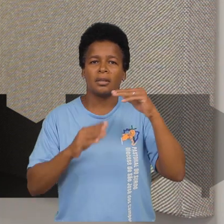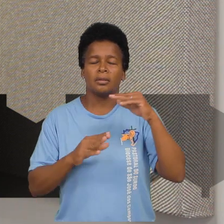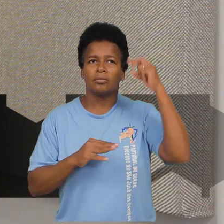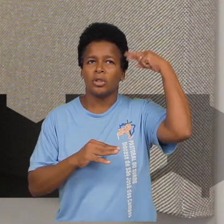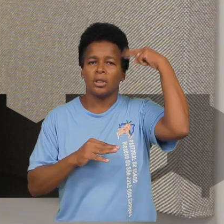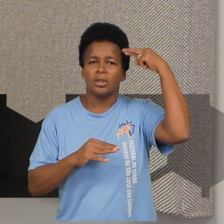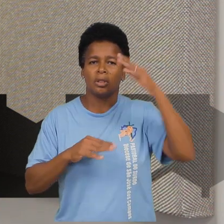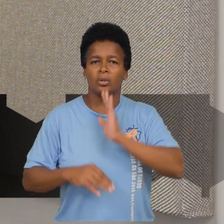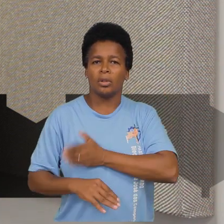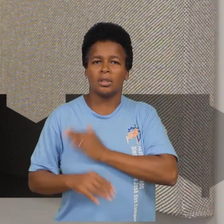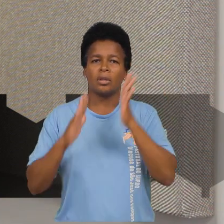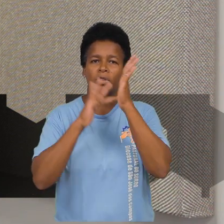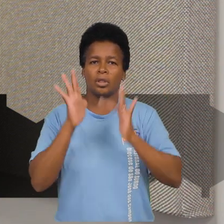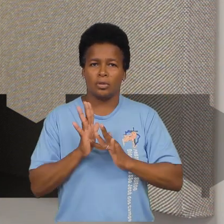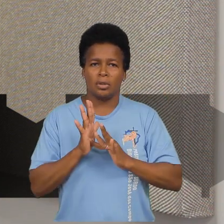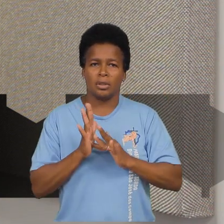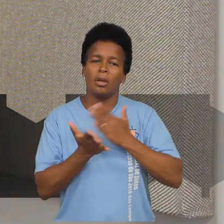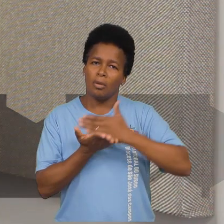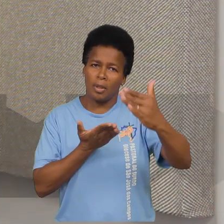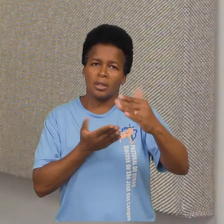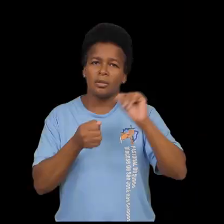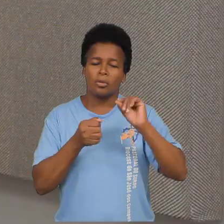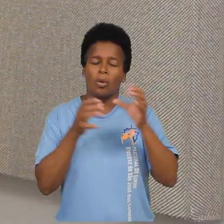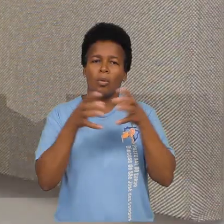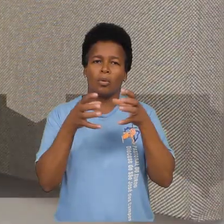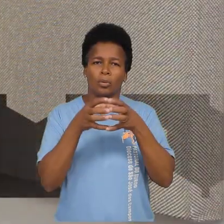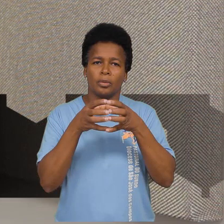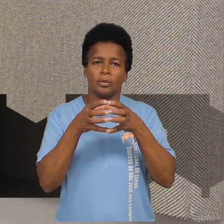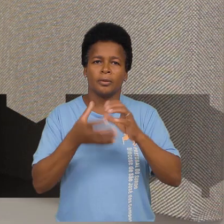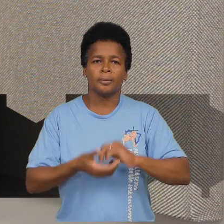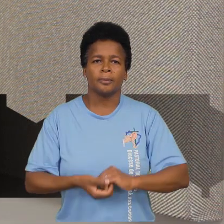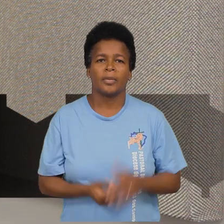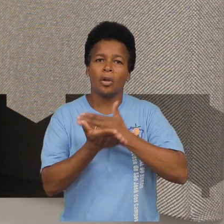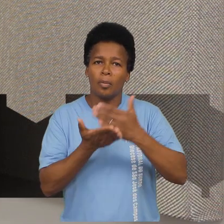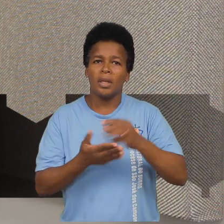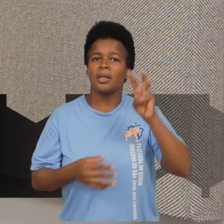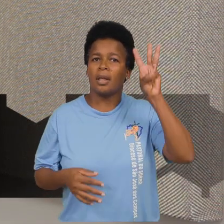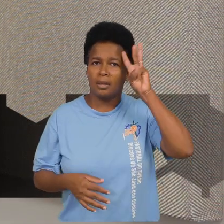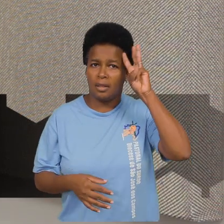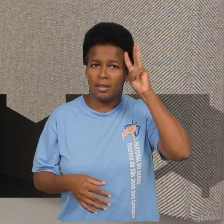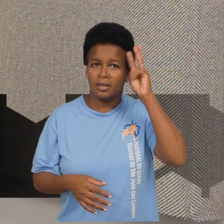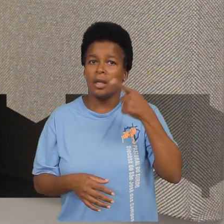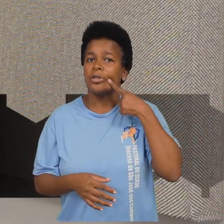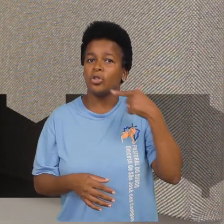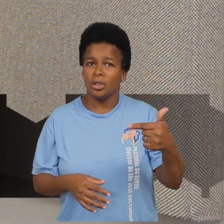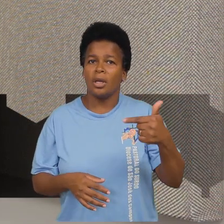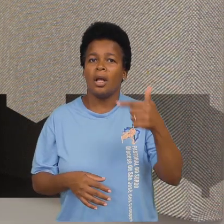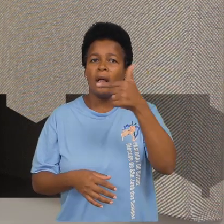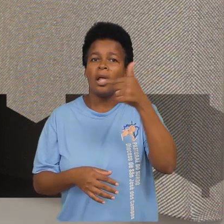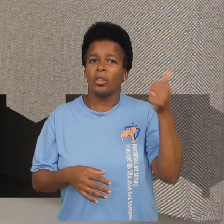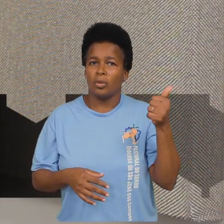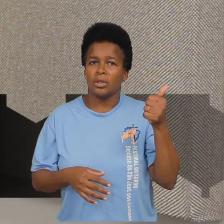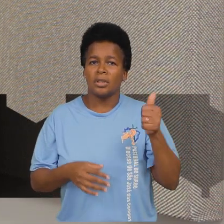Garanta já sua participação com os membros do grupo. Começam nesta terça-feira, dia 12, as oficinas de